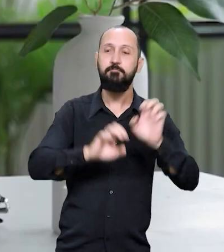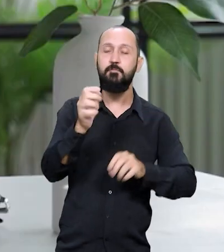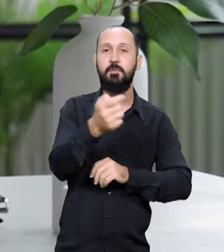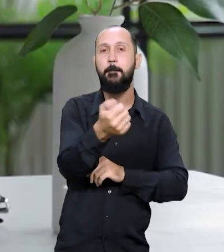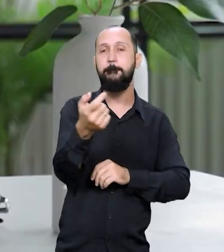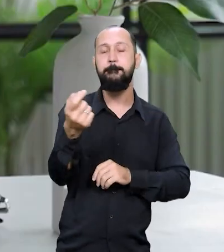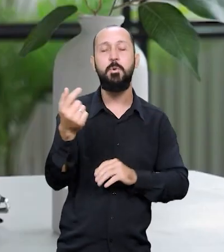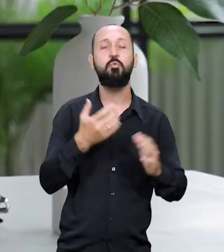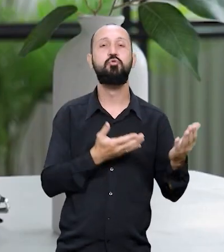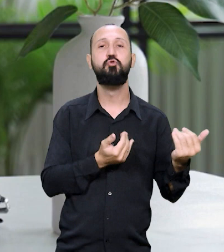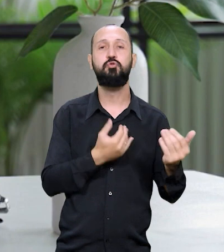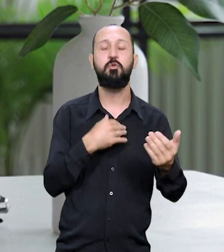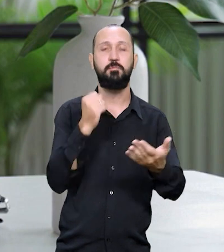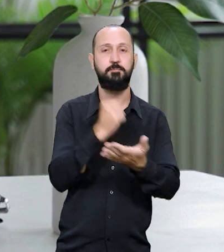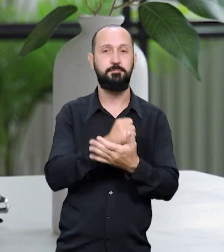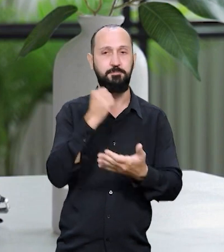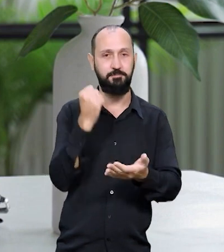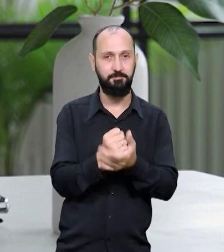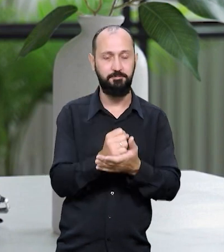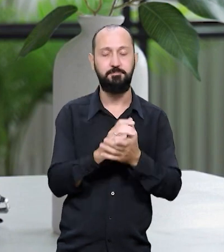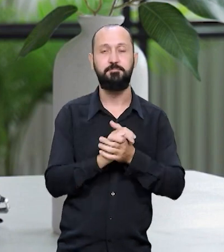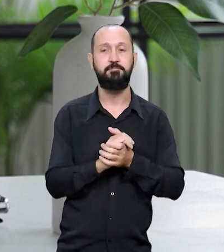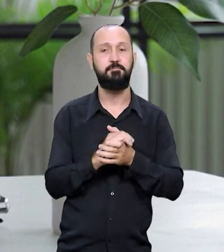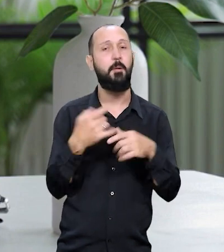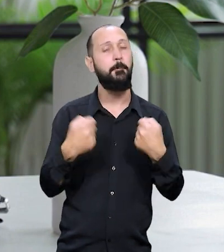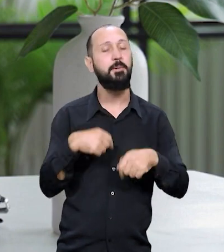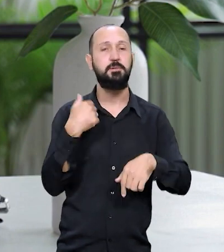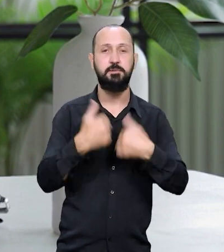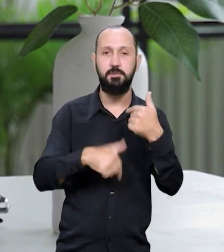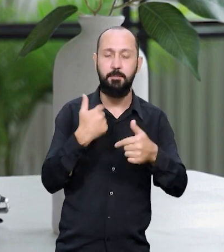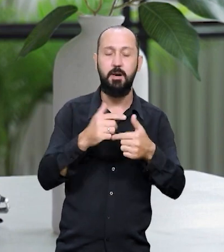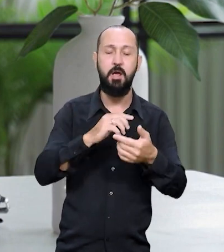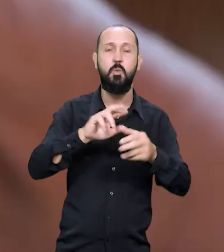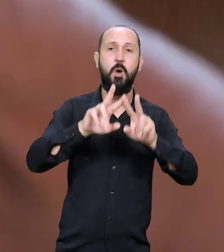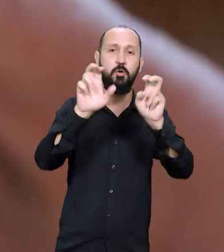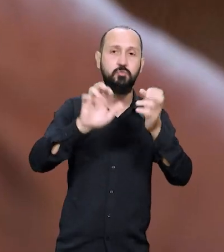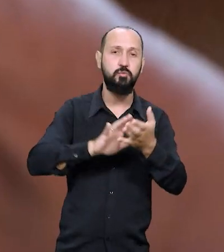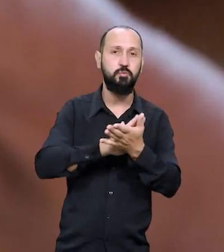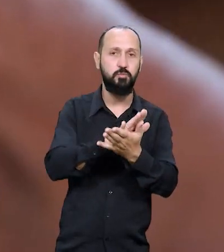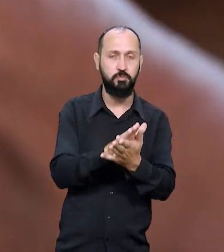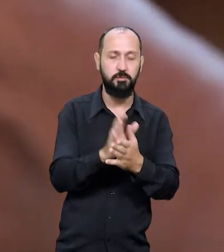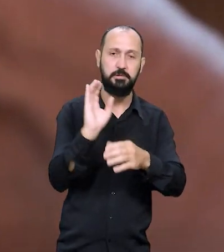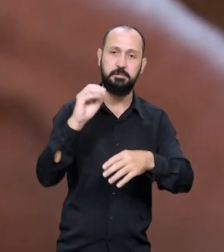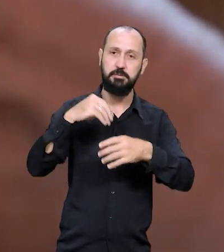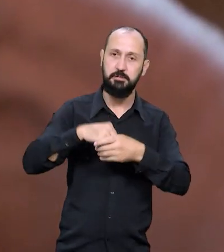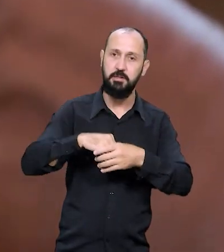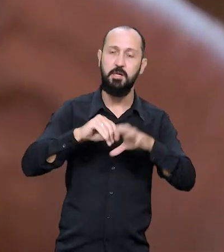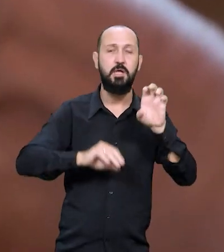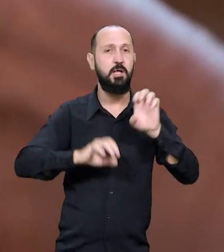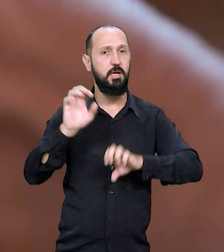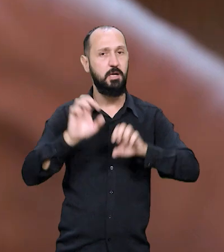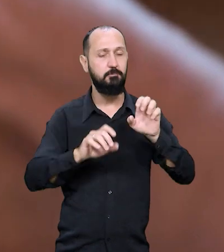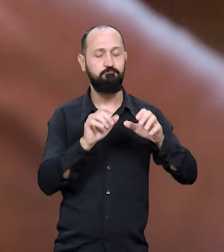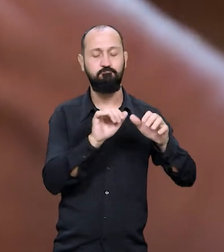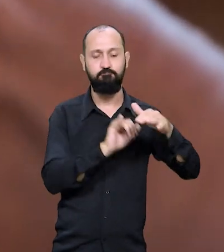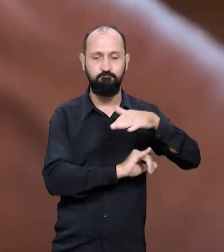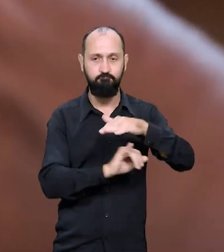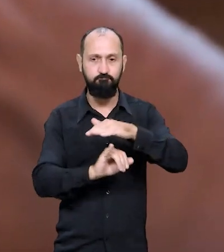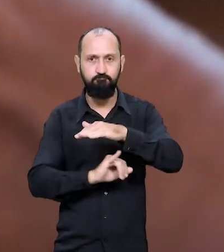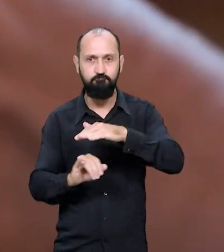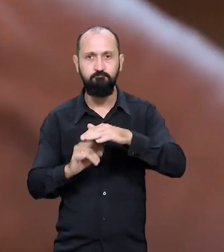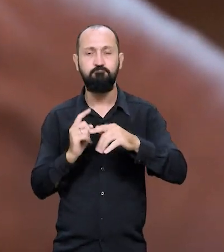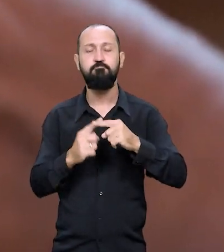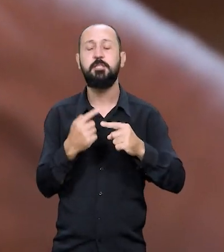as empresas terão menos jovens para contratar. Então elas têm que trabalhar o preconceito dentro delas, dentro das